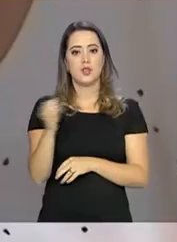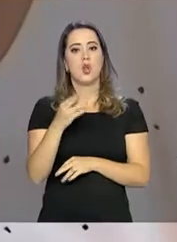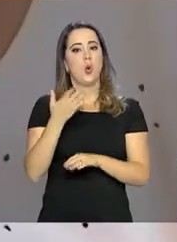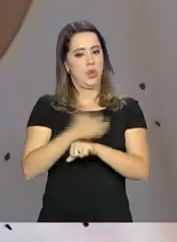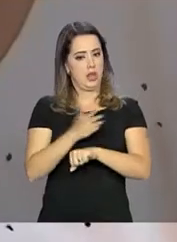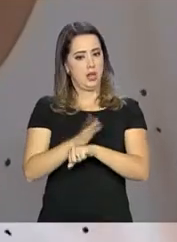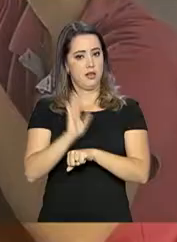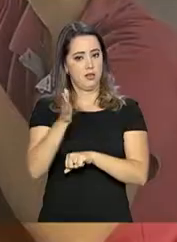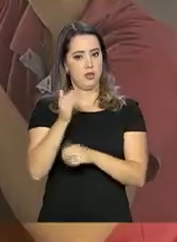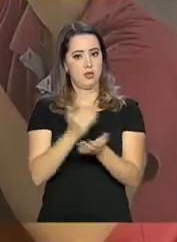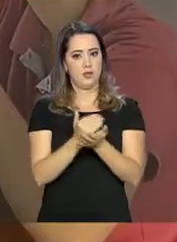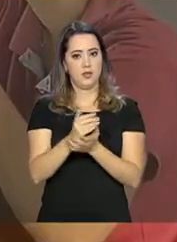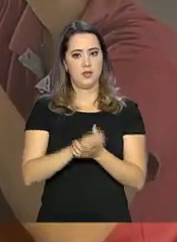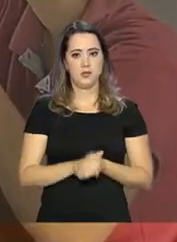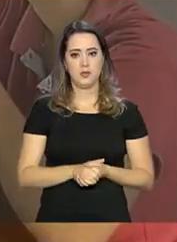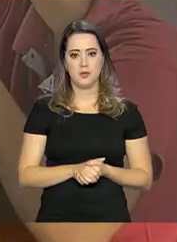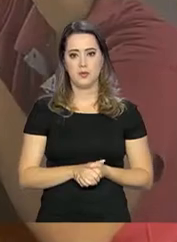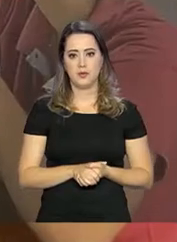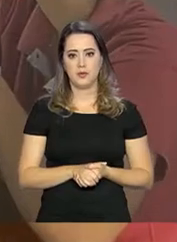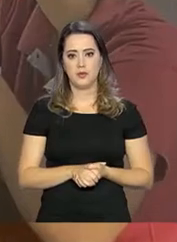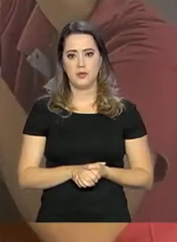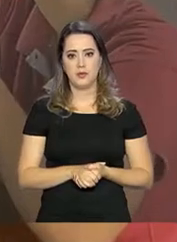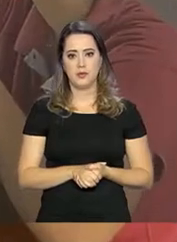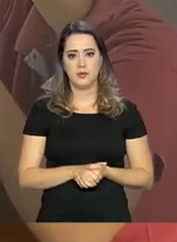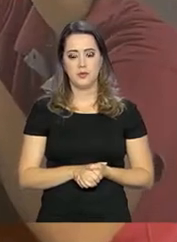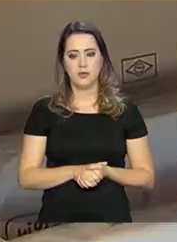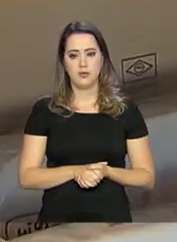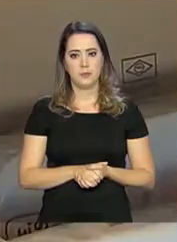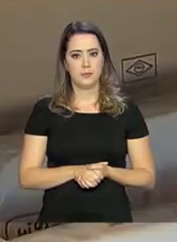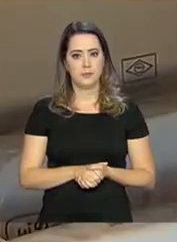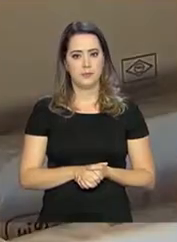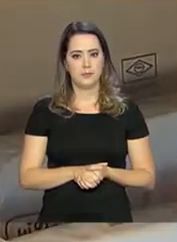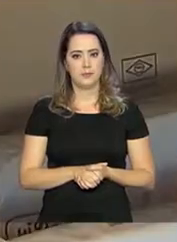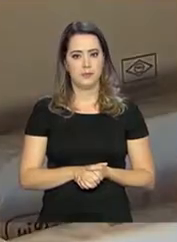já começou. Em um, em um ou em uma.